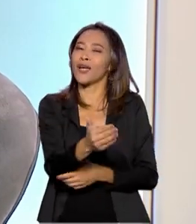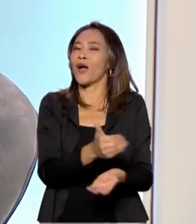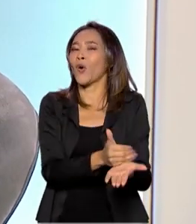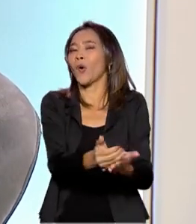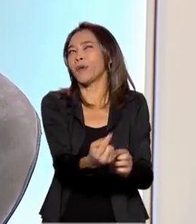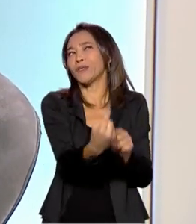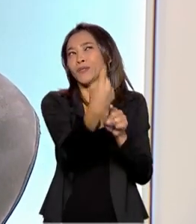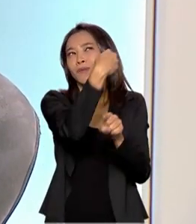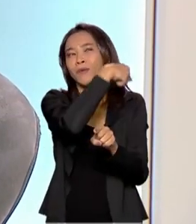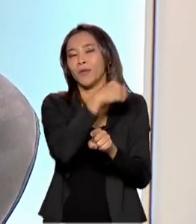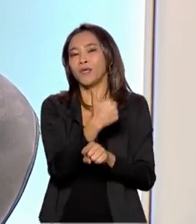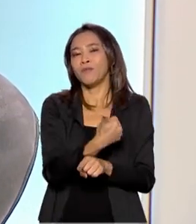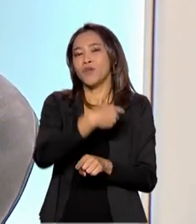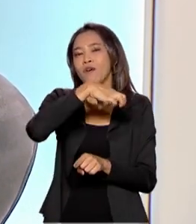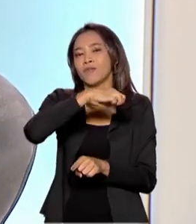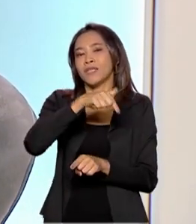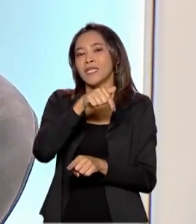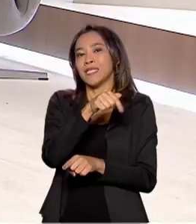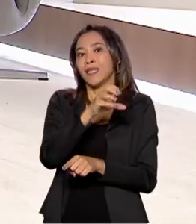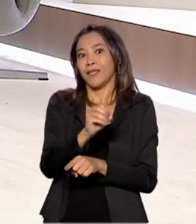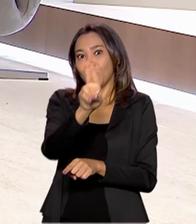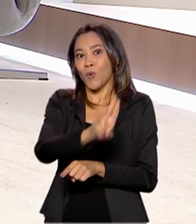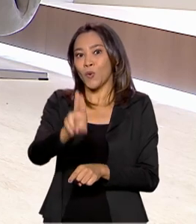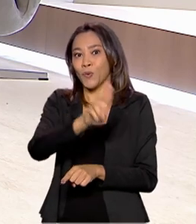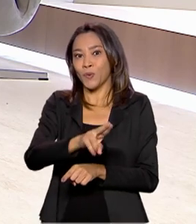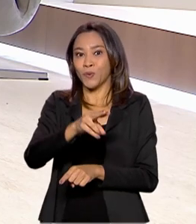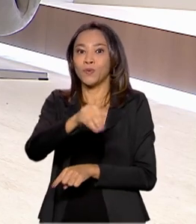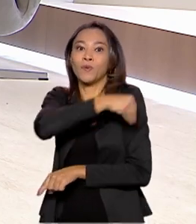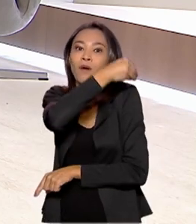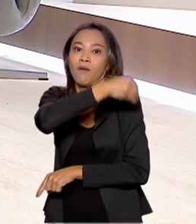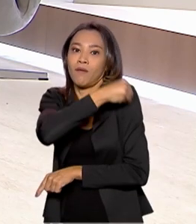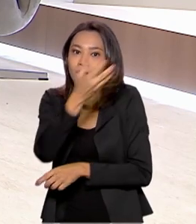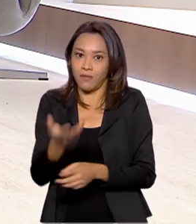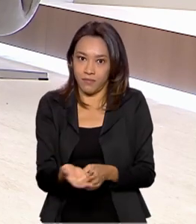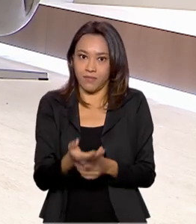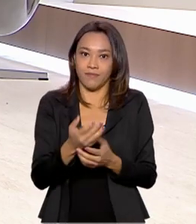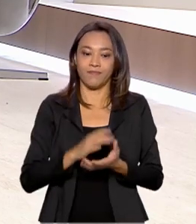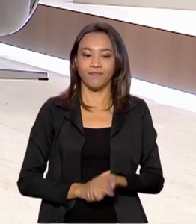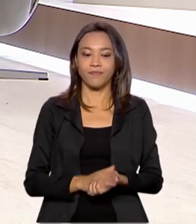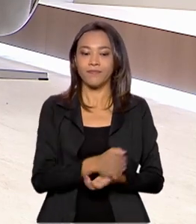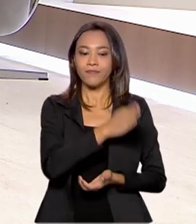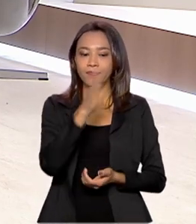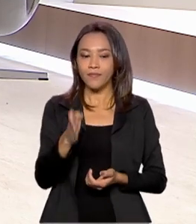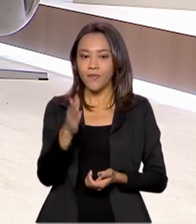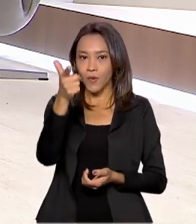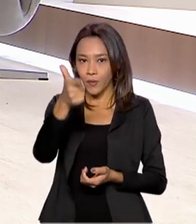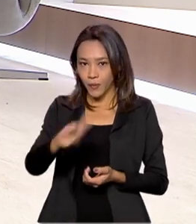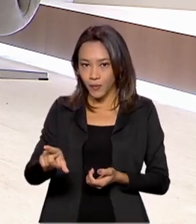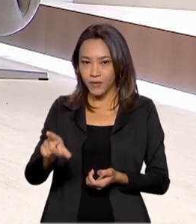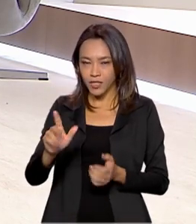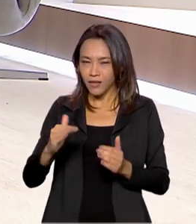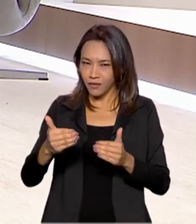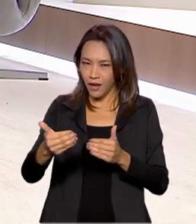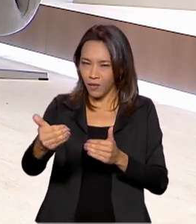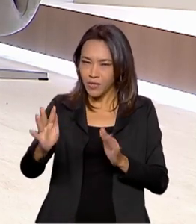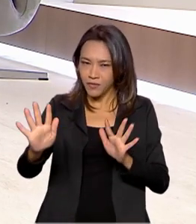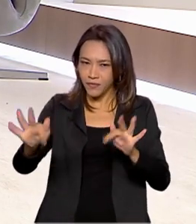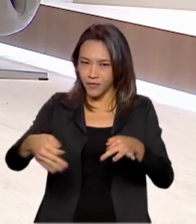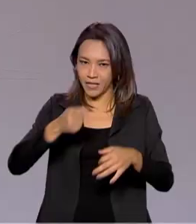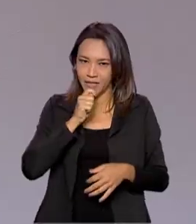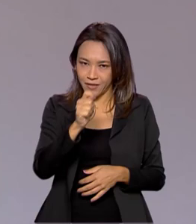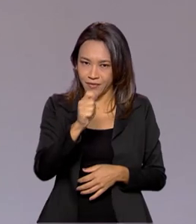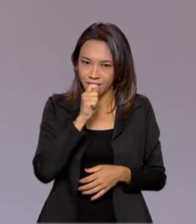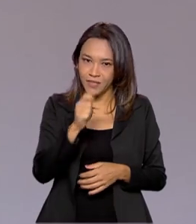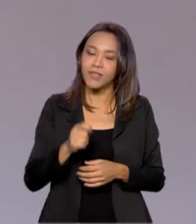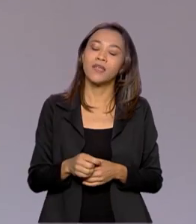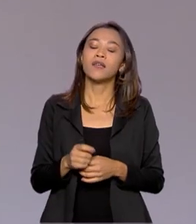fazer na década de 70. Comprou álcool. Comprou álcool. Exatamente. Cátia, agora o programa está meio que indo para o final, só para a gente não deixar